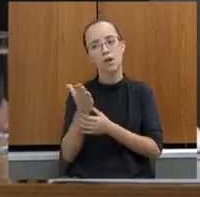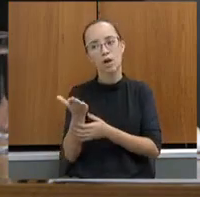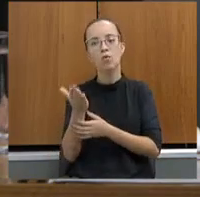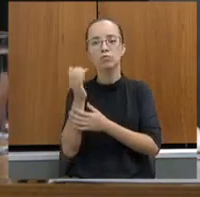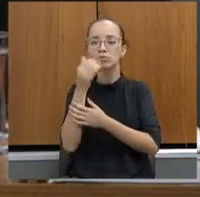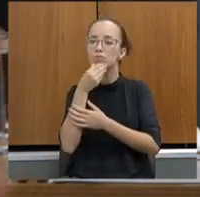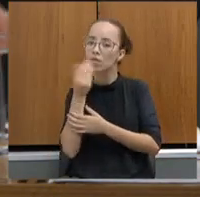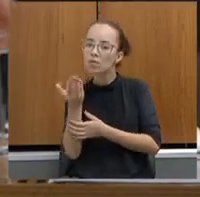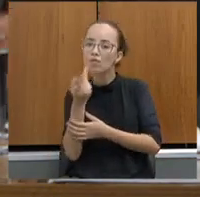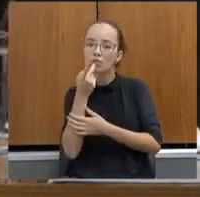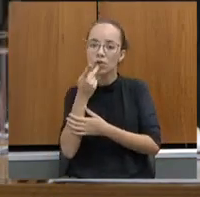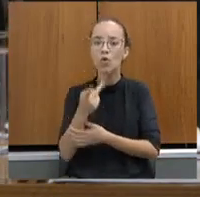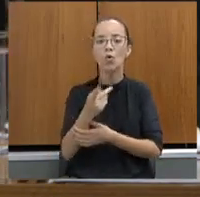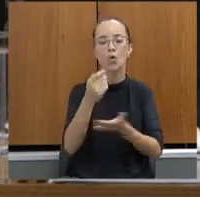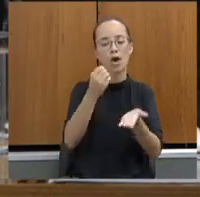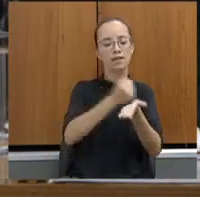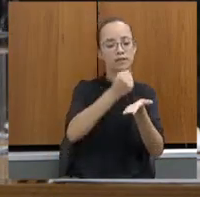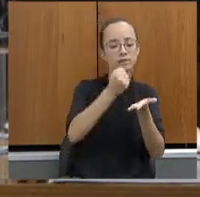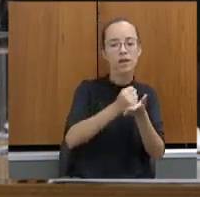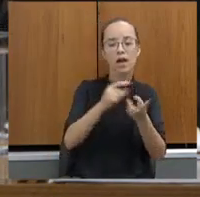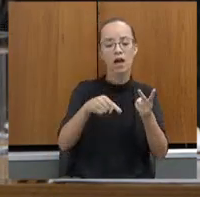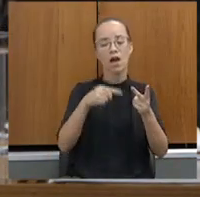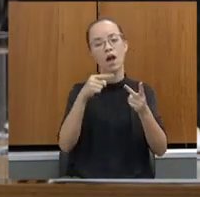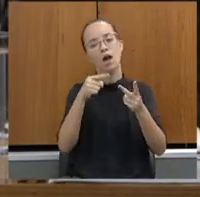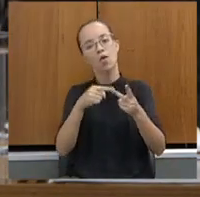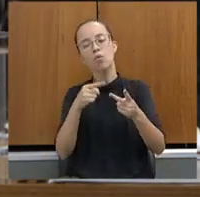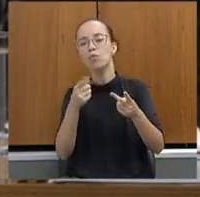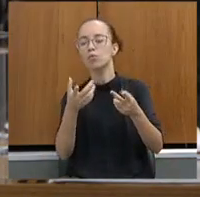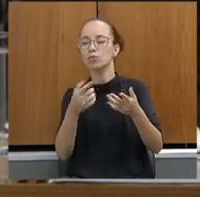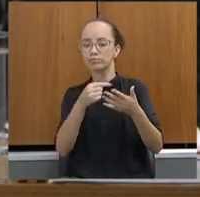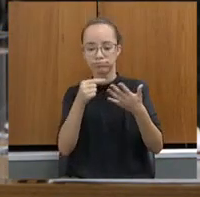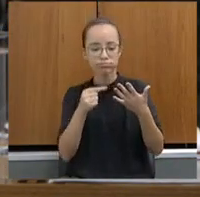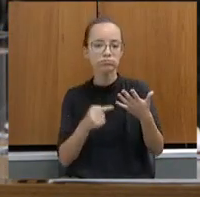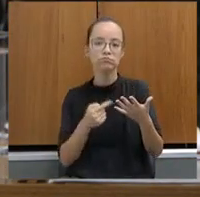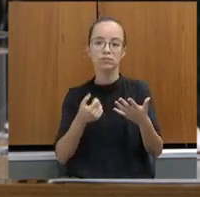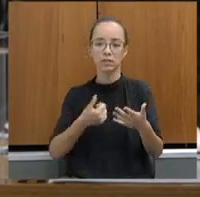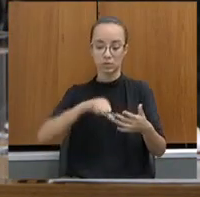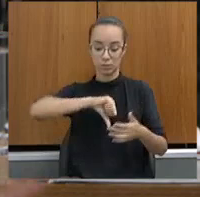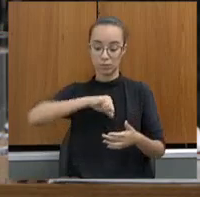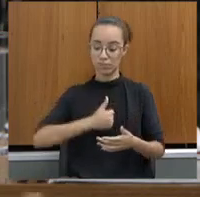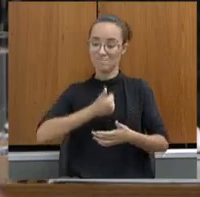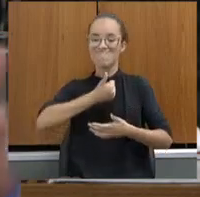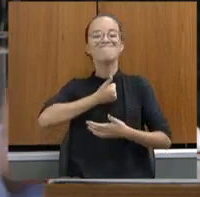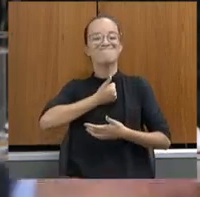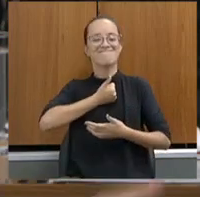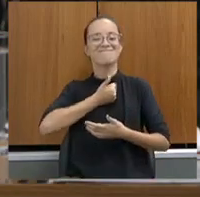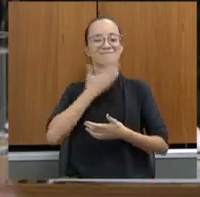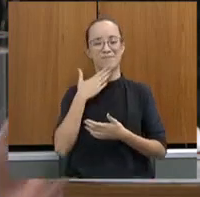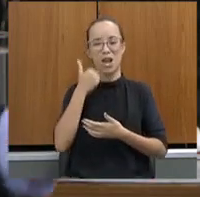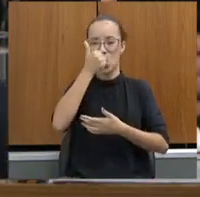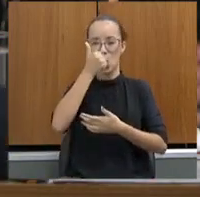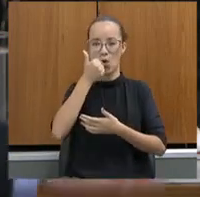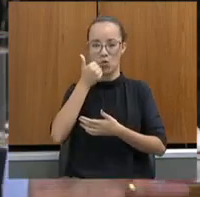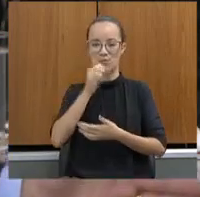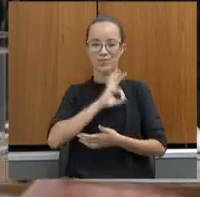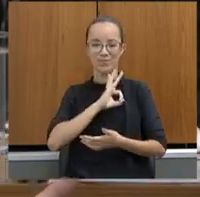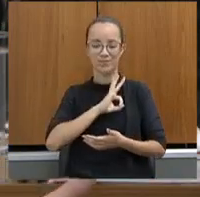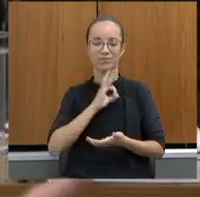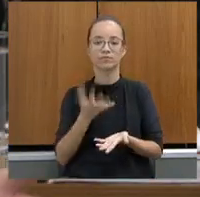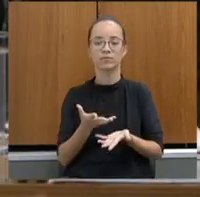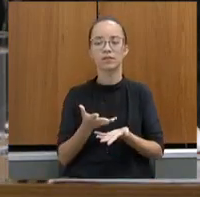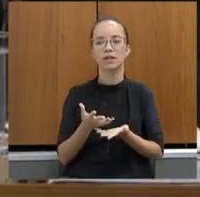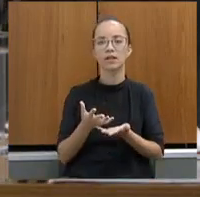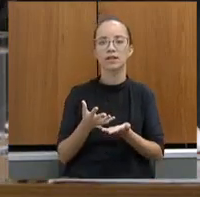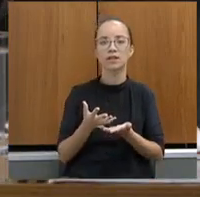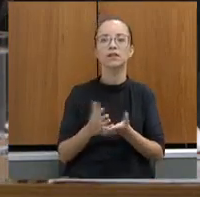carteira funcional, com relação ao fartamento, isso eleva a autoestima do policial. Eu acho que hoje, aquela síndrome que